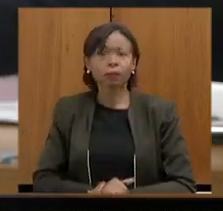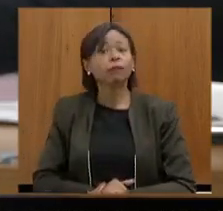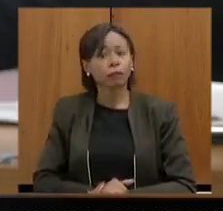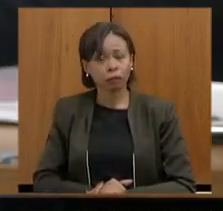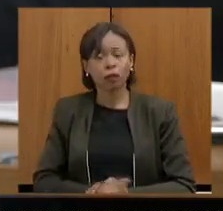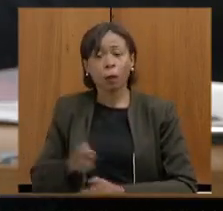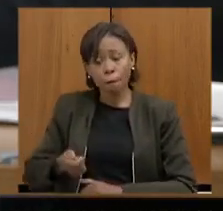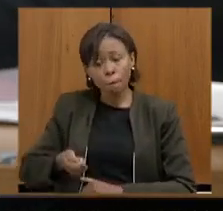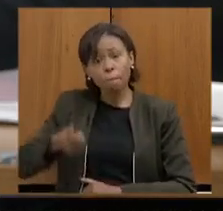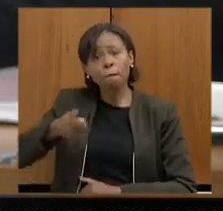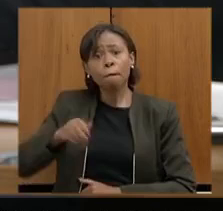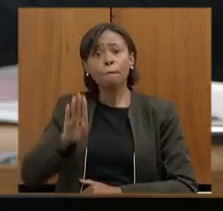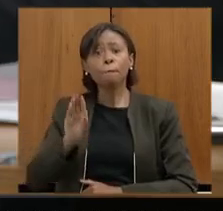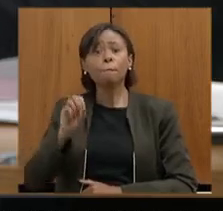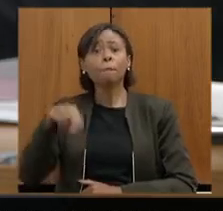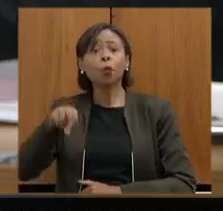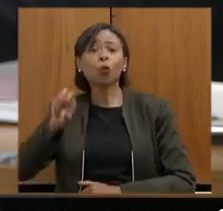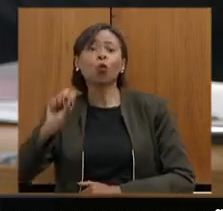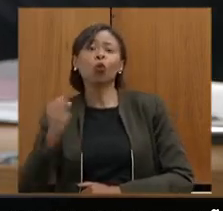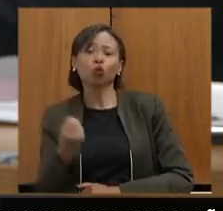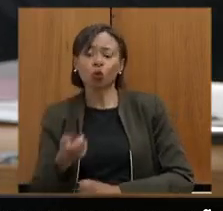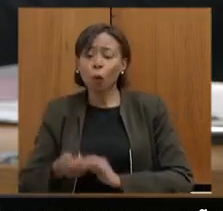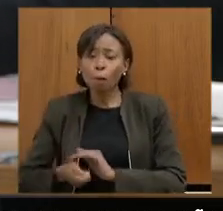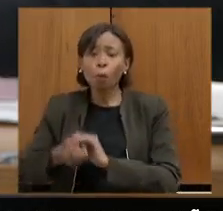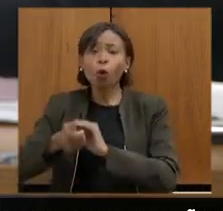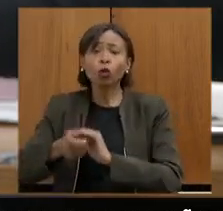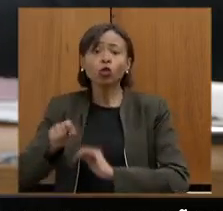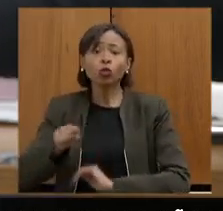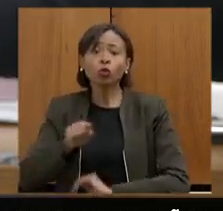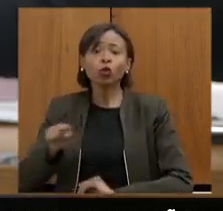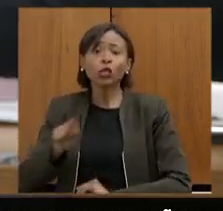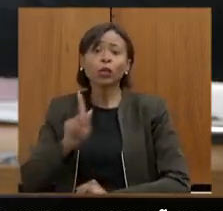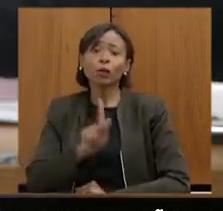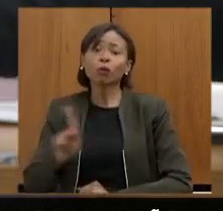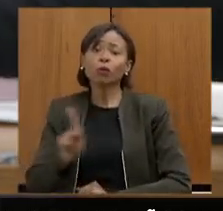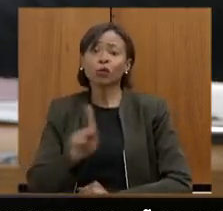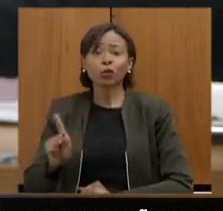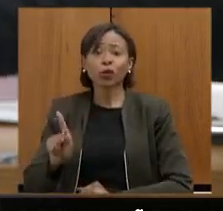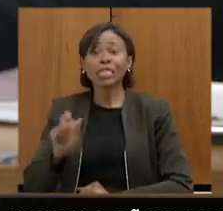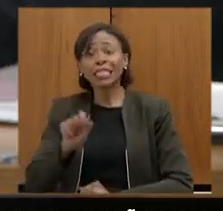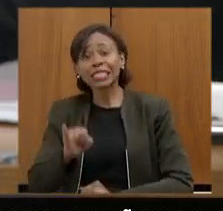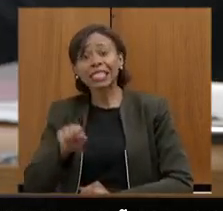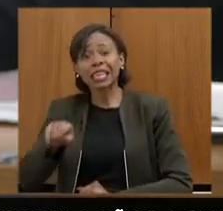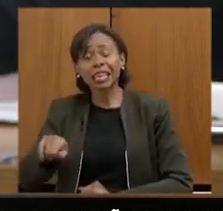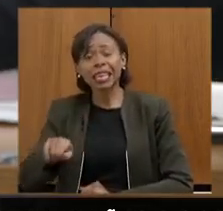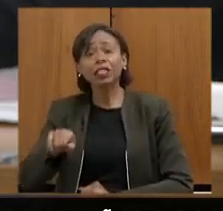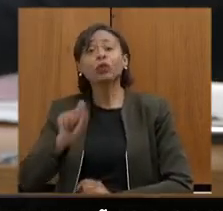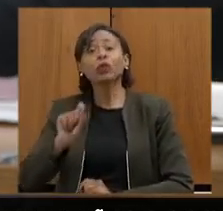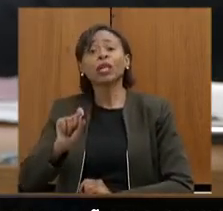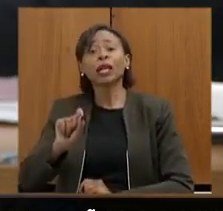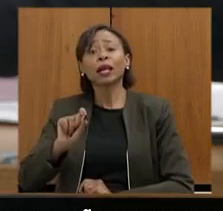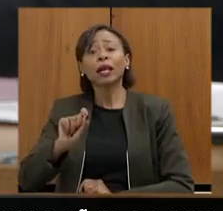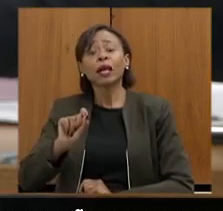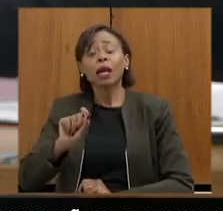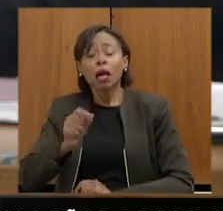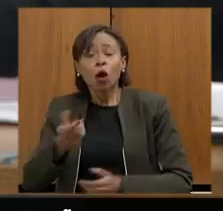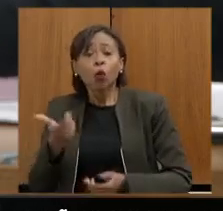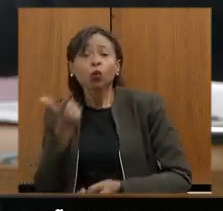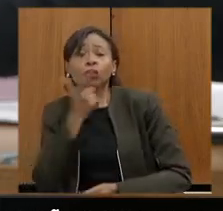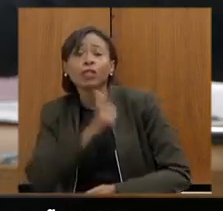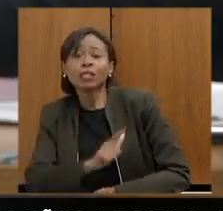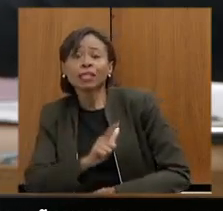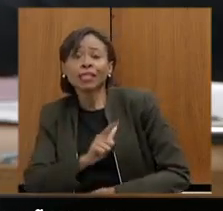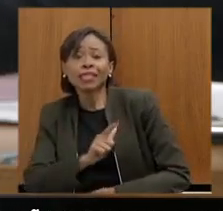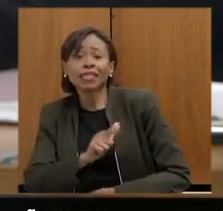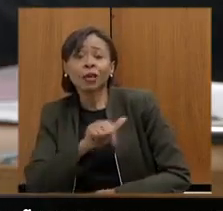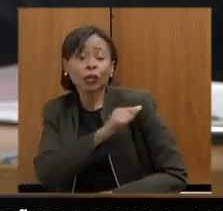bônus salarial para os professores que tiverem resultados na melhoria do desempenho dos seus alunos. Esse